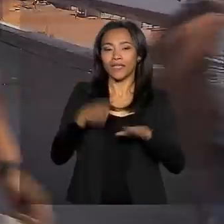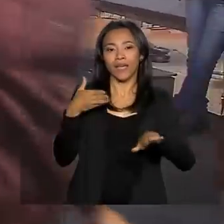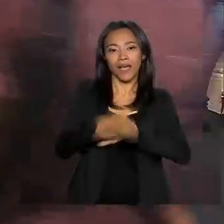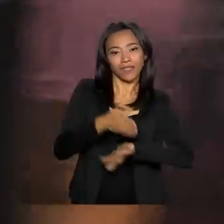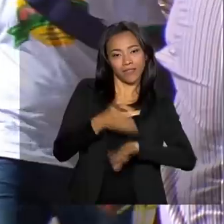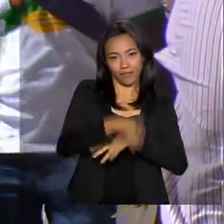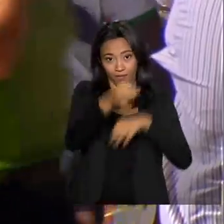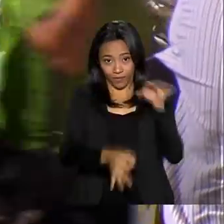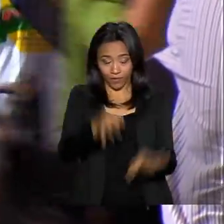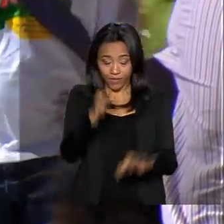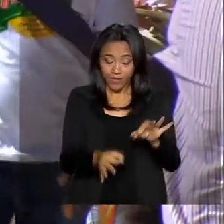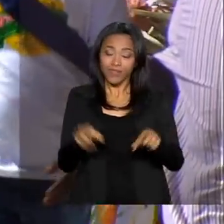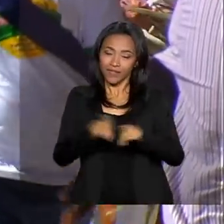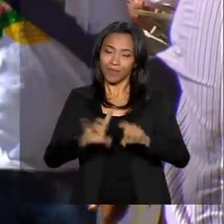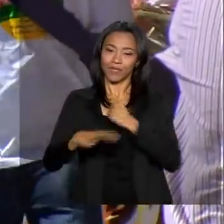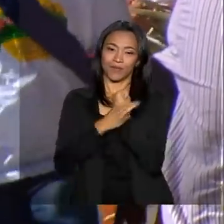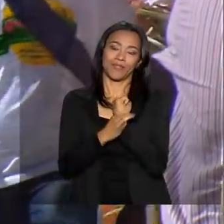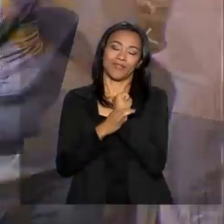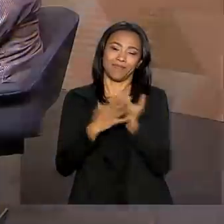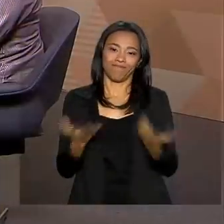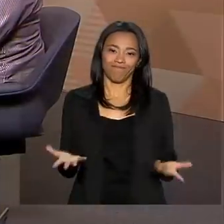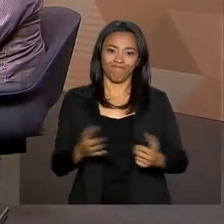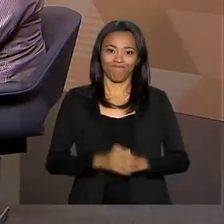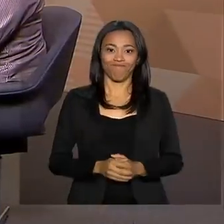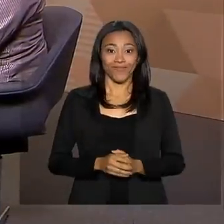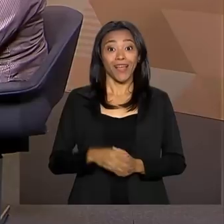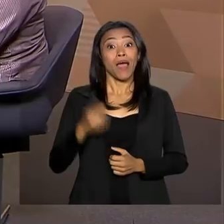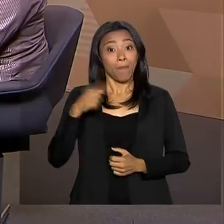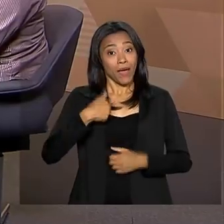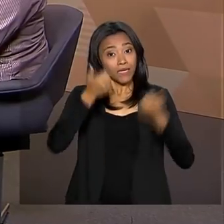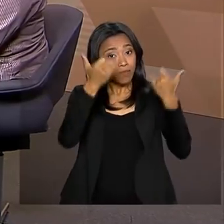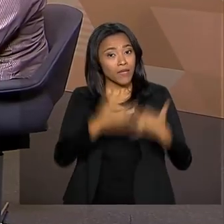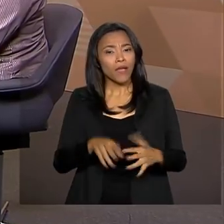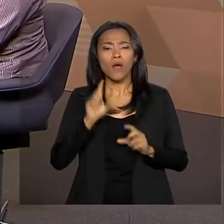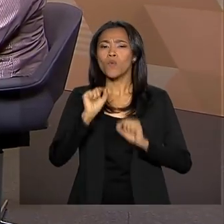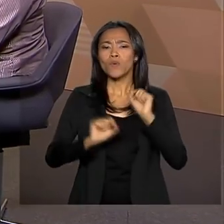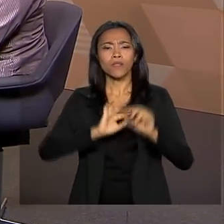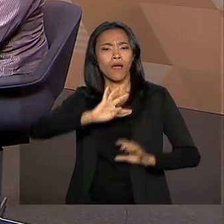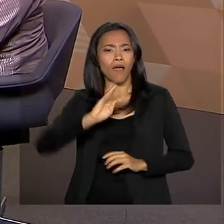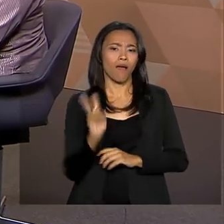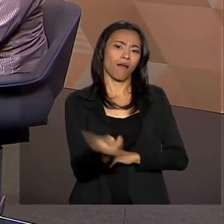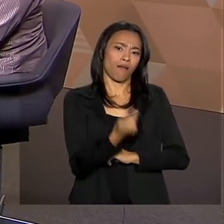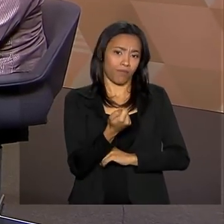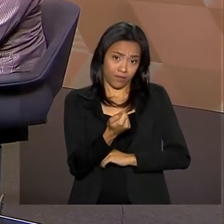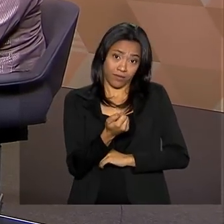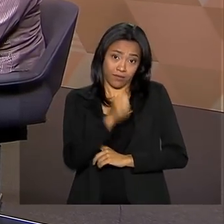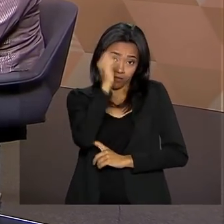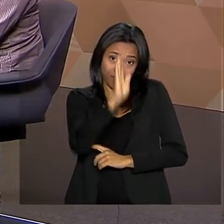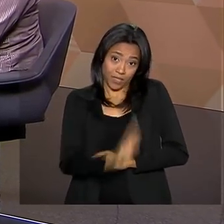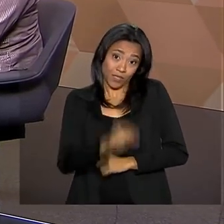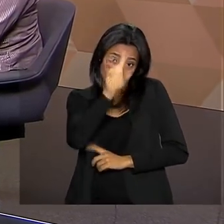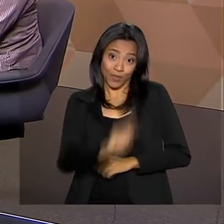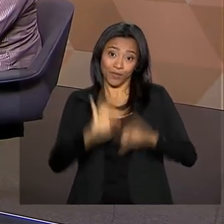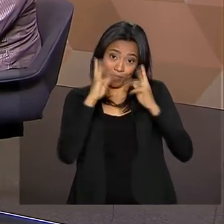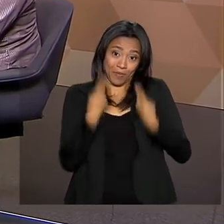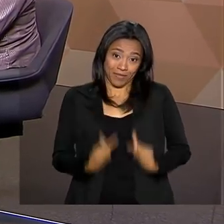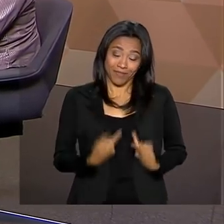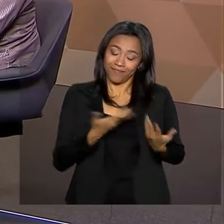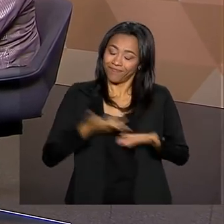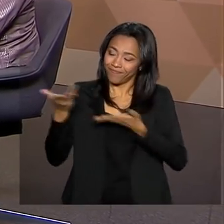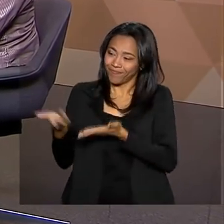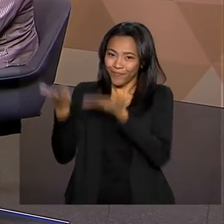amplo à justiça e à segurança. Para nos contar como esta situação dos direitos humanos está no Brasil,